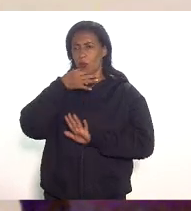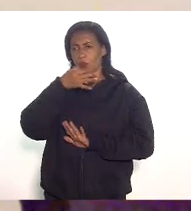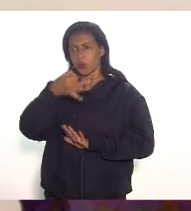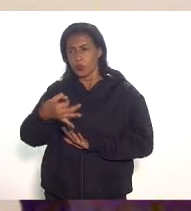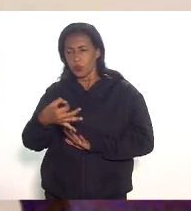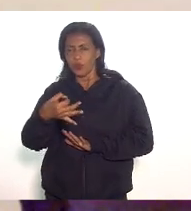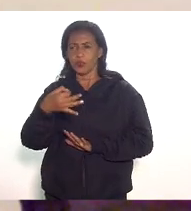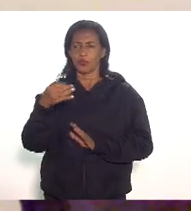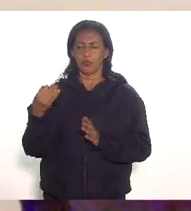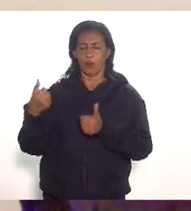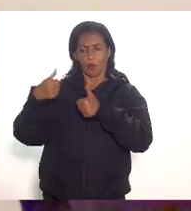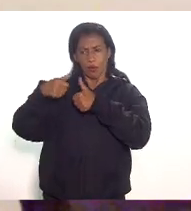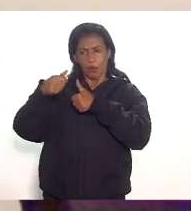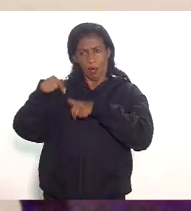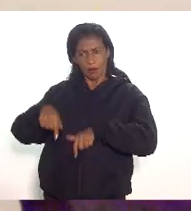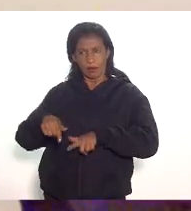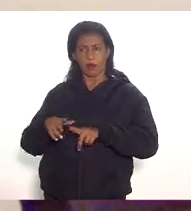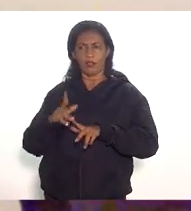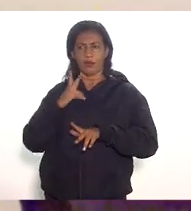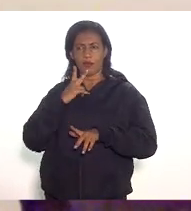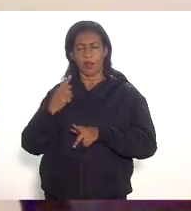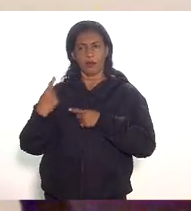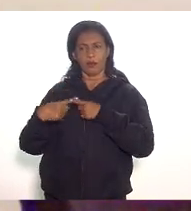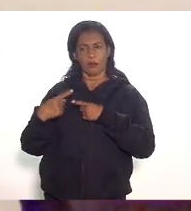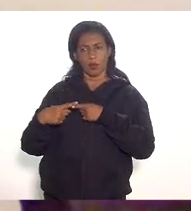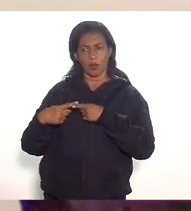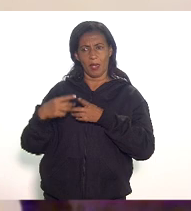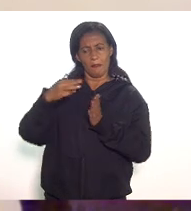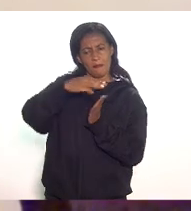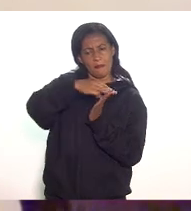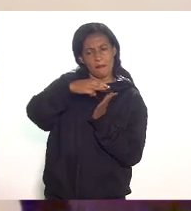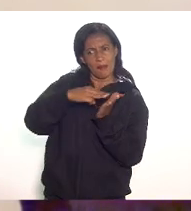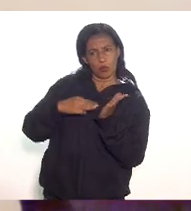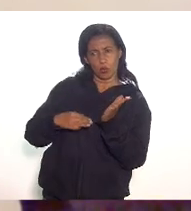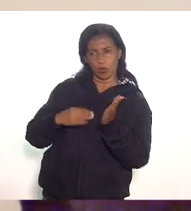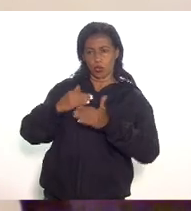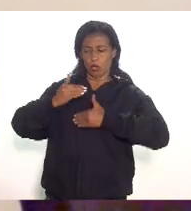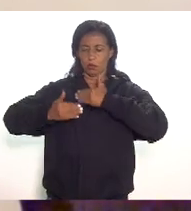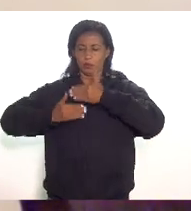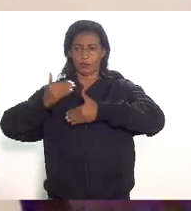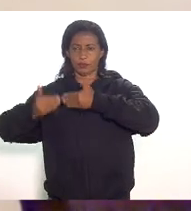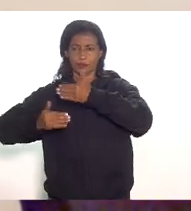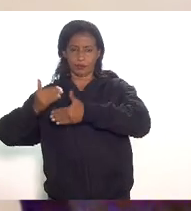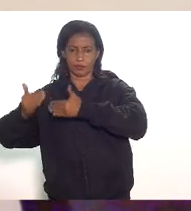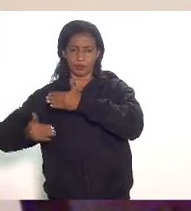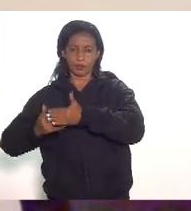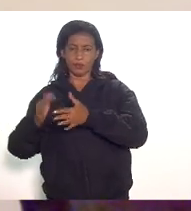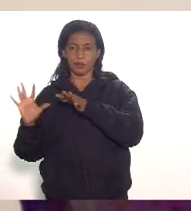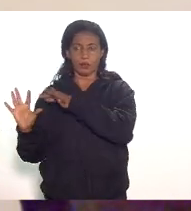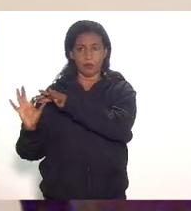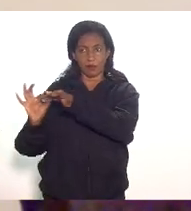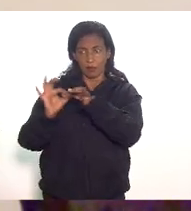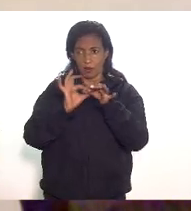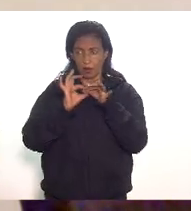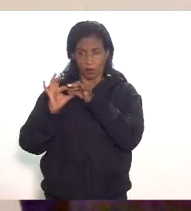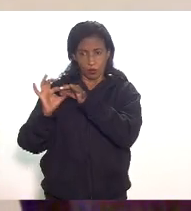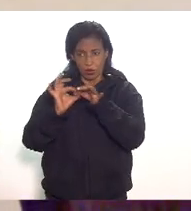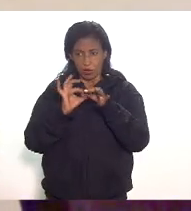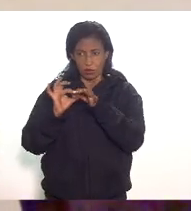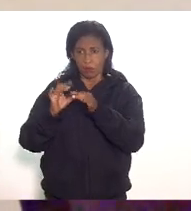porque em termos assim de metodologias e procedimentos a União ela tem se